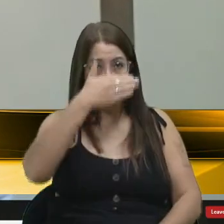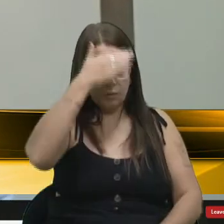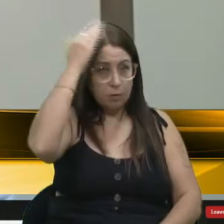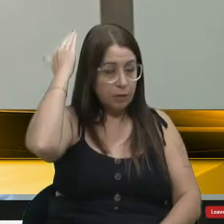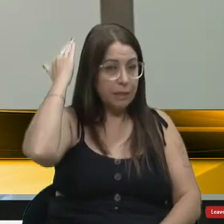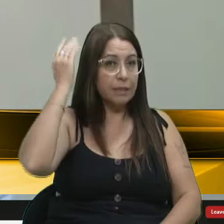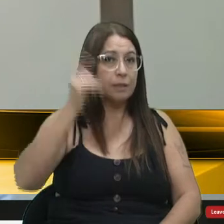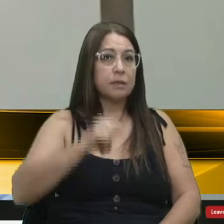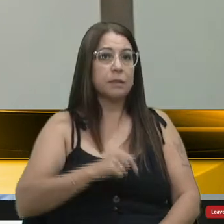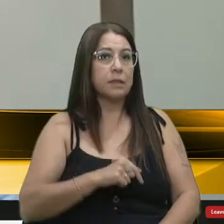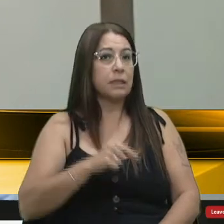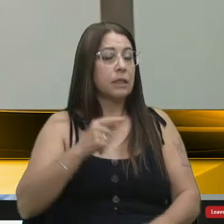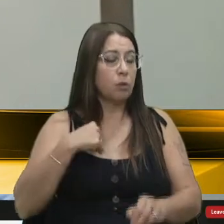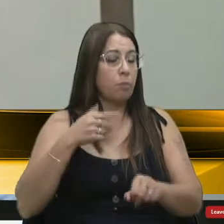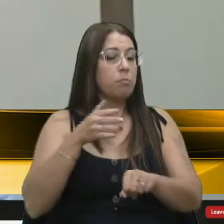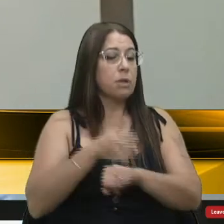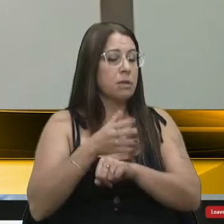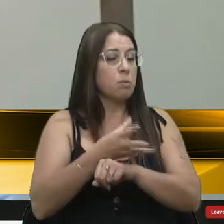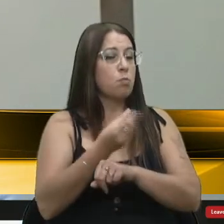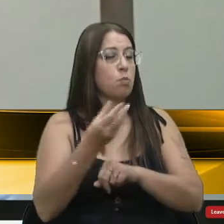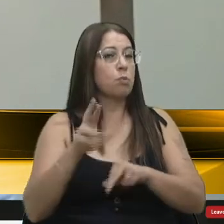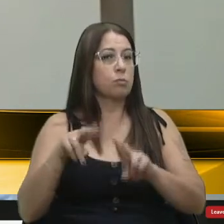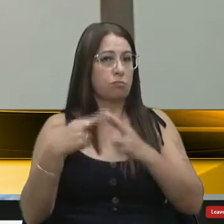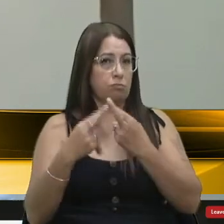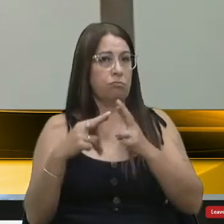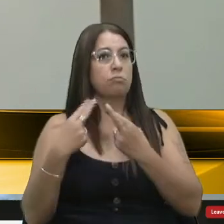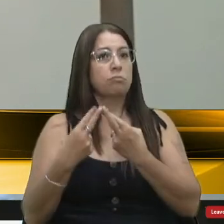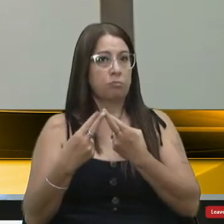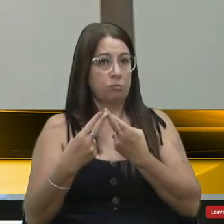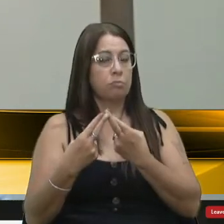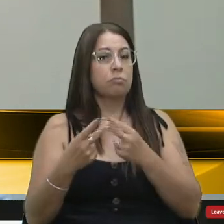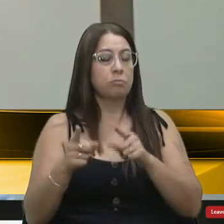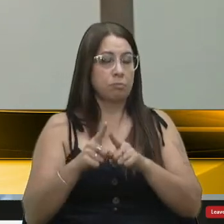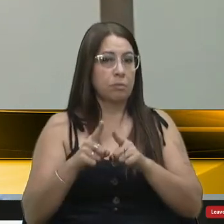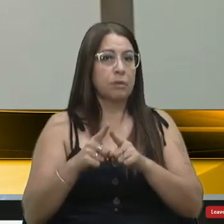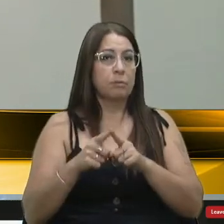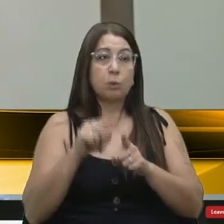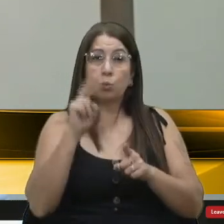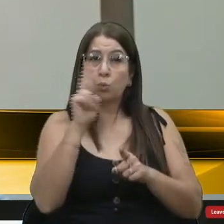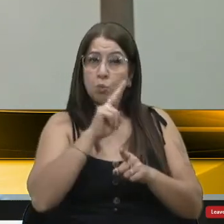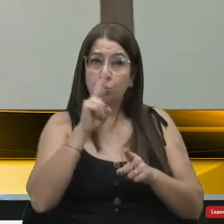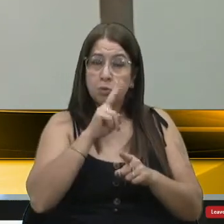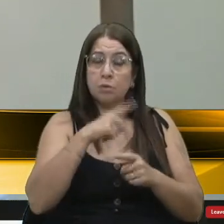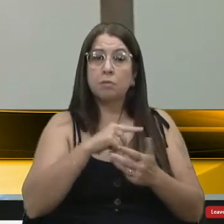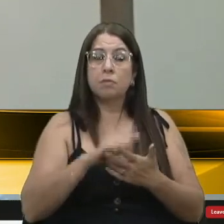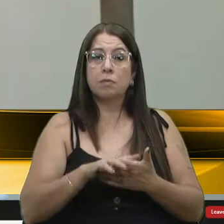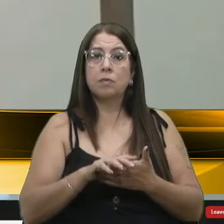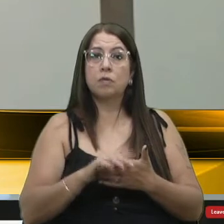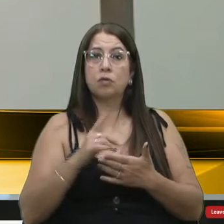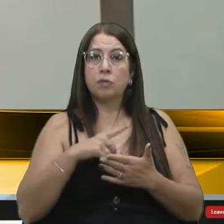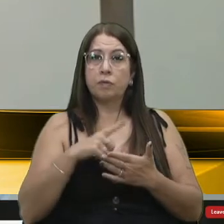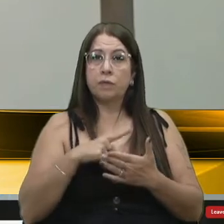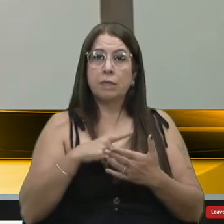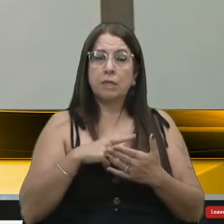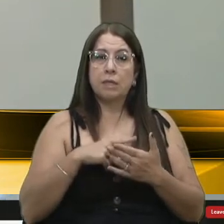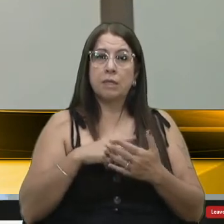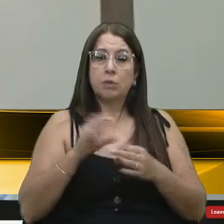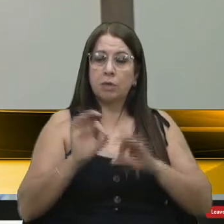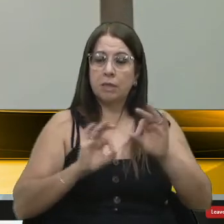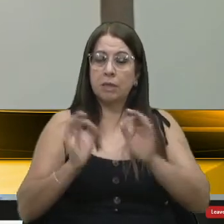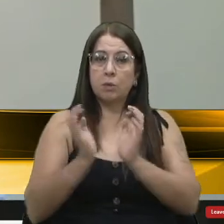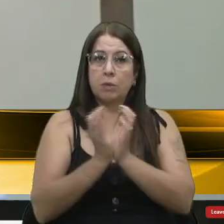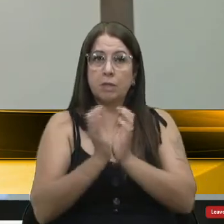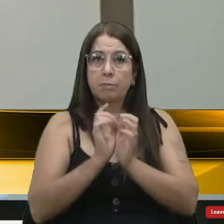Eu participei de muitas reuniões, inclusive aquela urgência que vocês tiveram que montar uma equipe pra